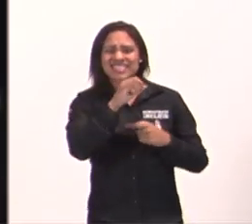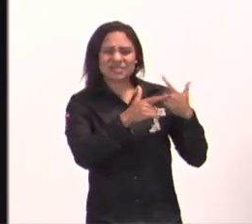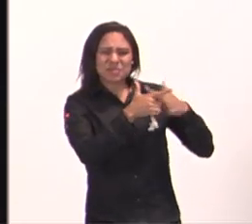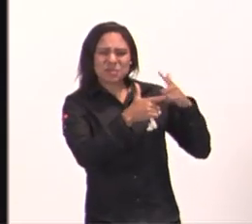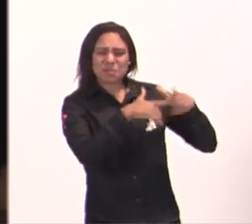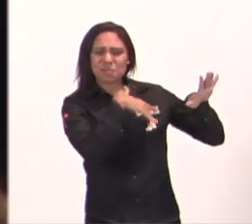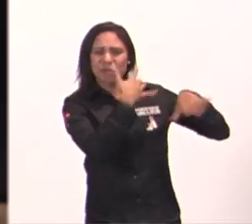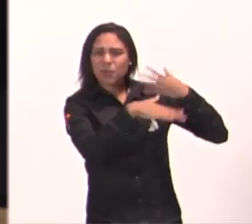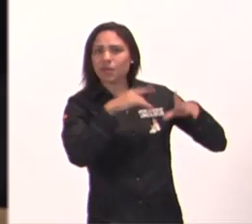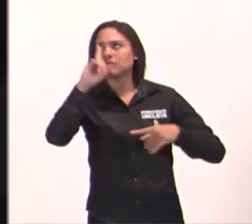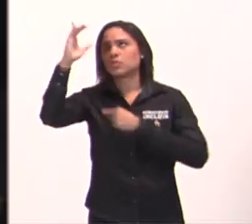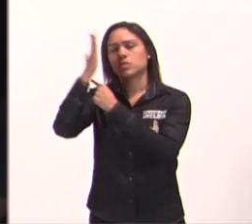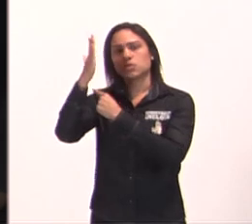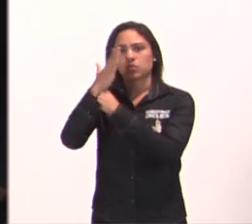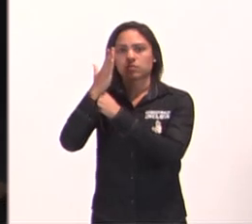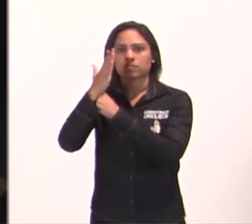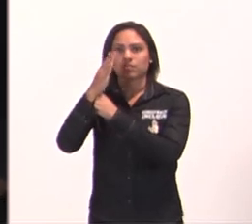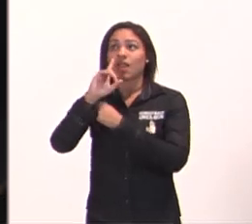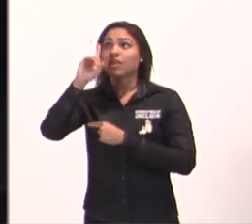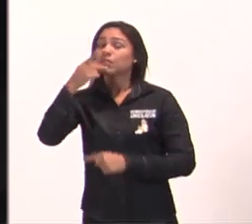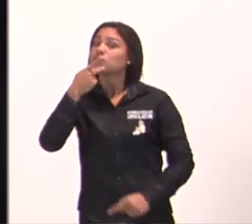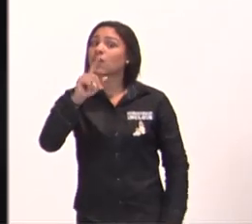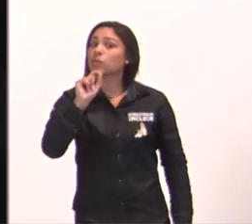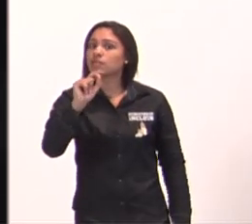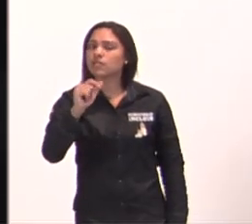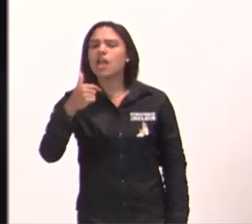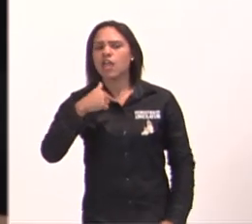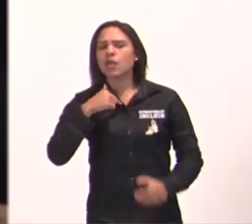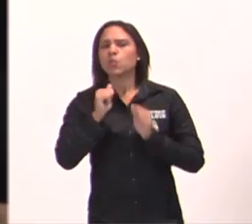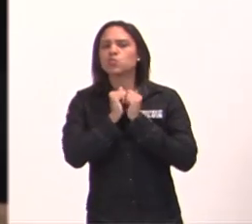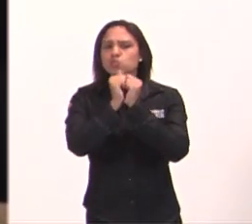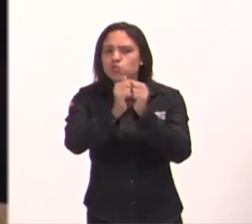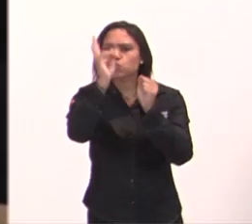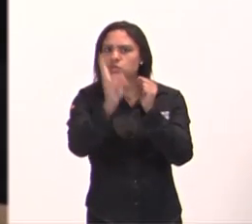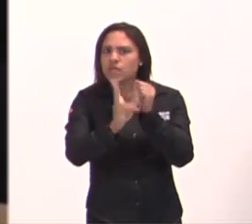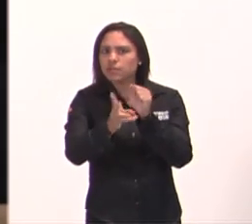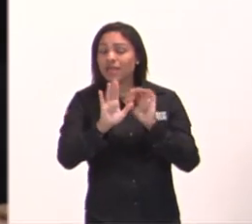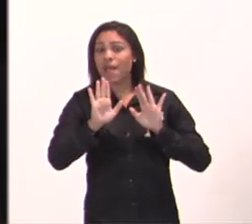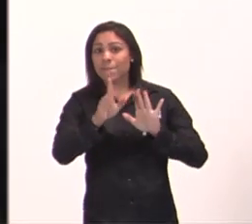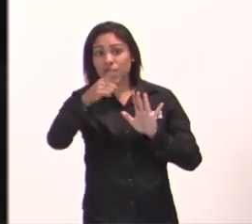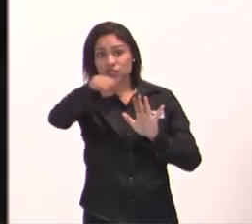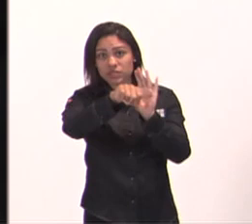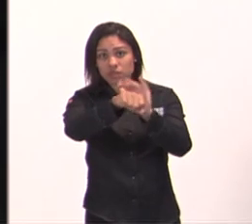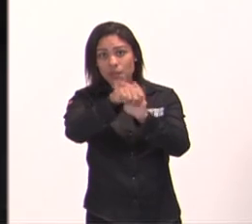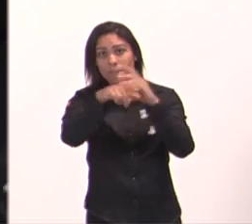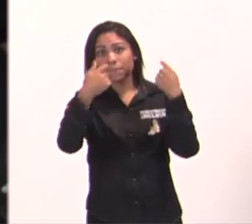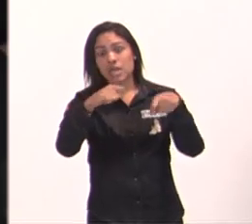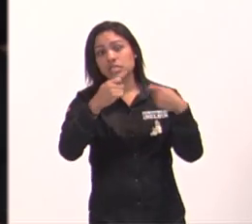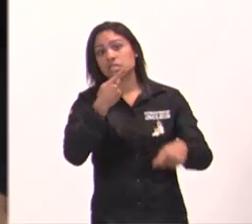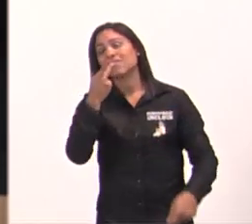contigo, mas você tem que fazer uma coisa, você tem que dizer para Deus, Deus, quero pedir perdão dos meus pecados,